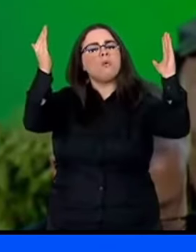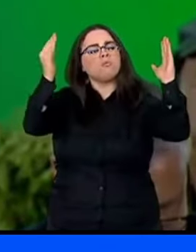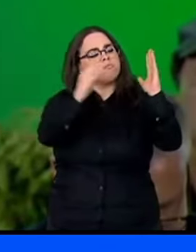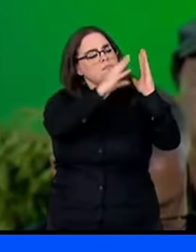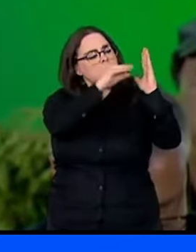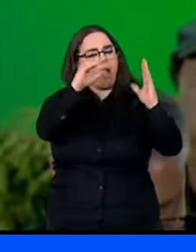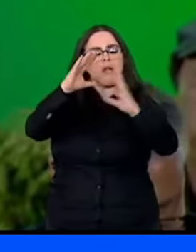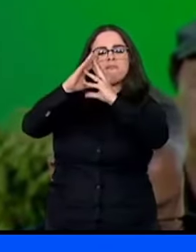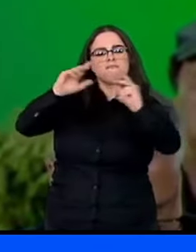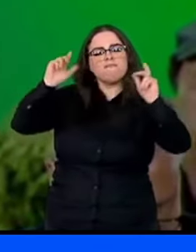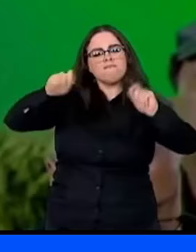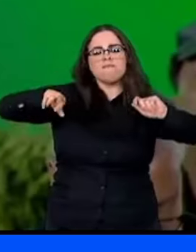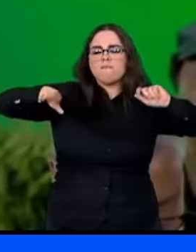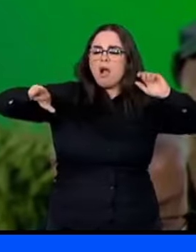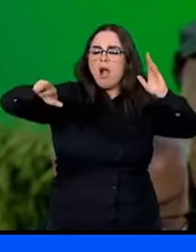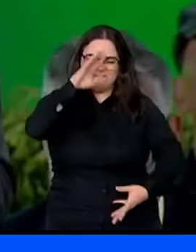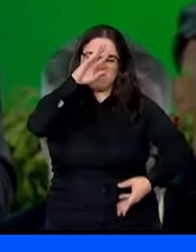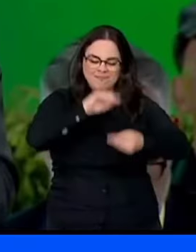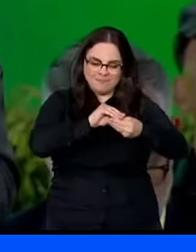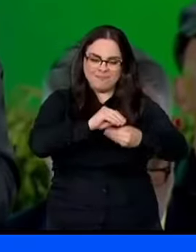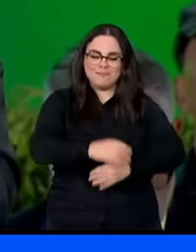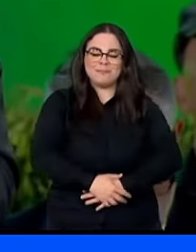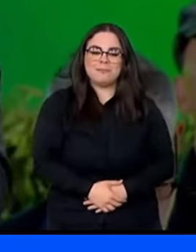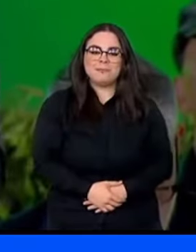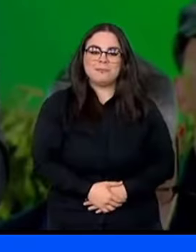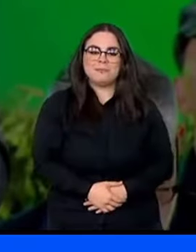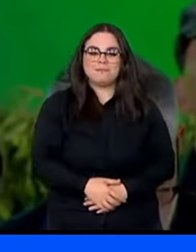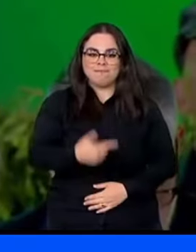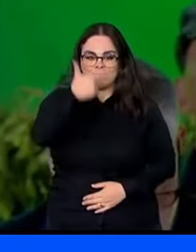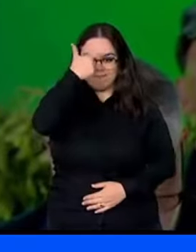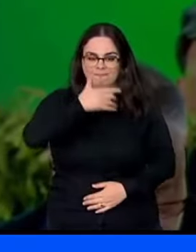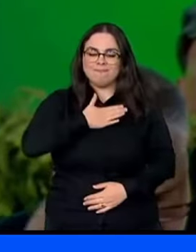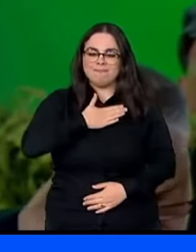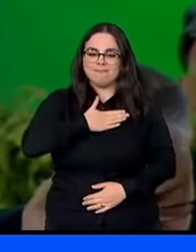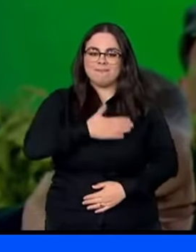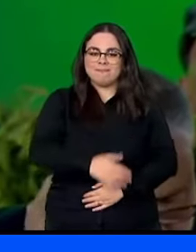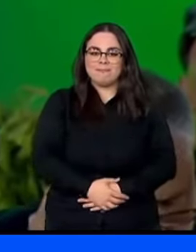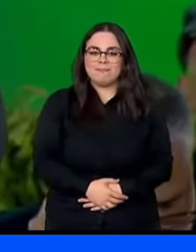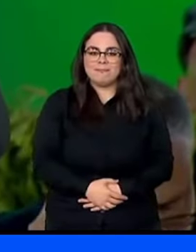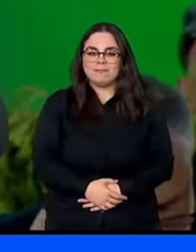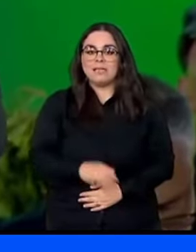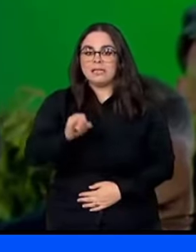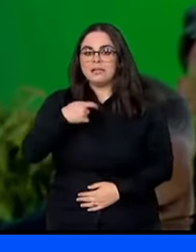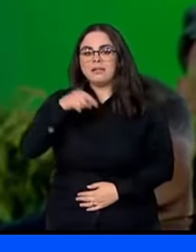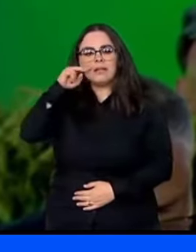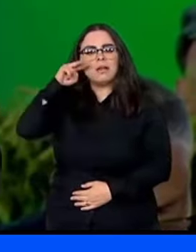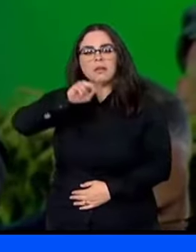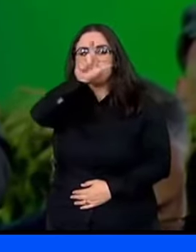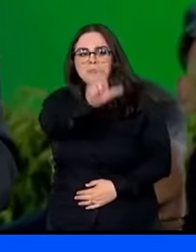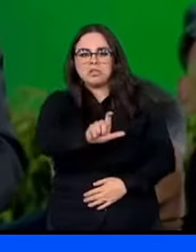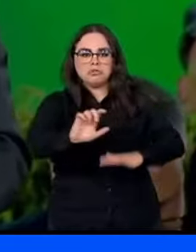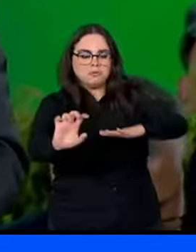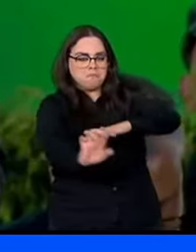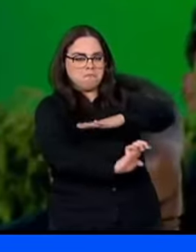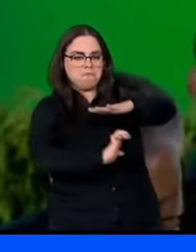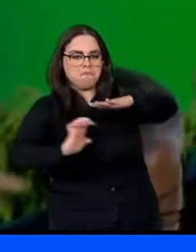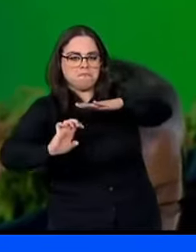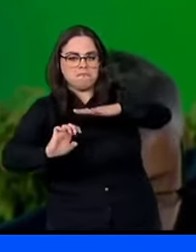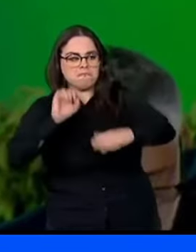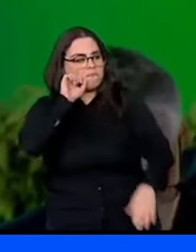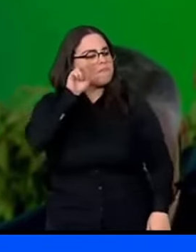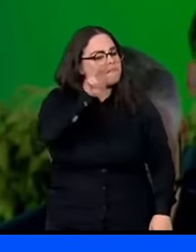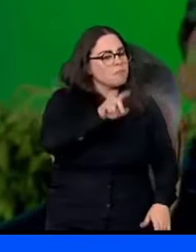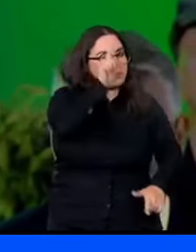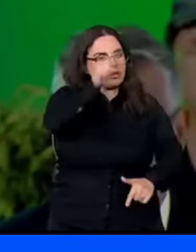seguido Por todos os países do mundo Eu Quando eu olho Para o empresário Quando eu olho Para o